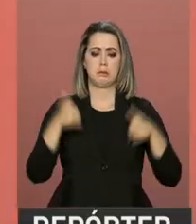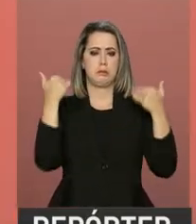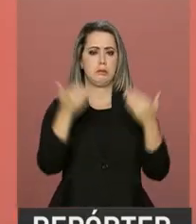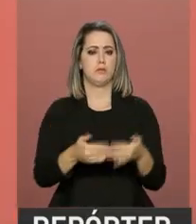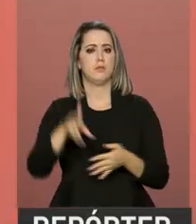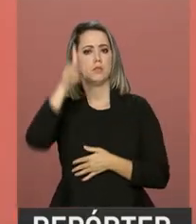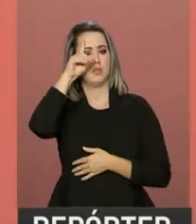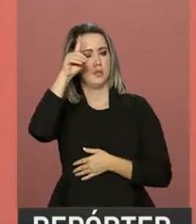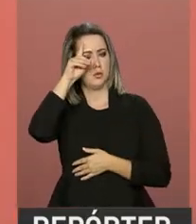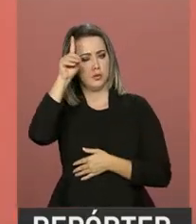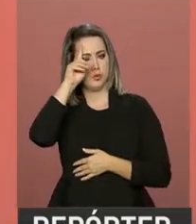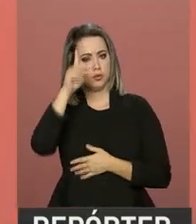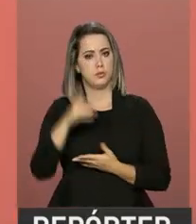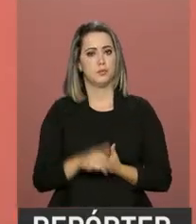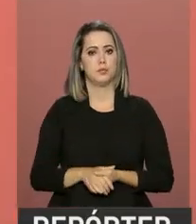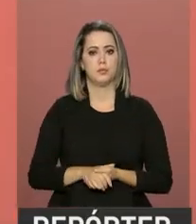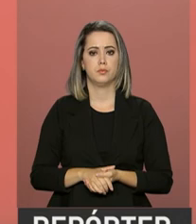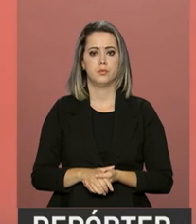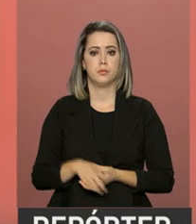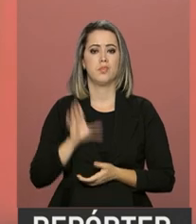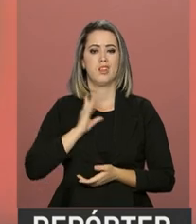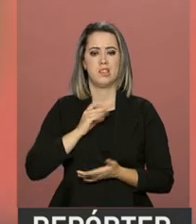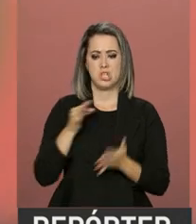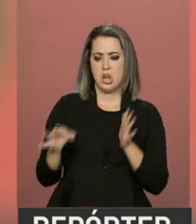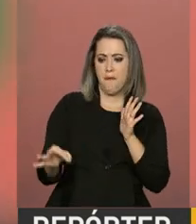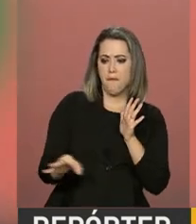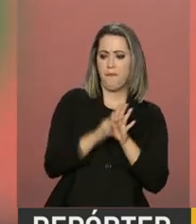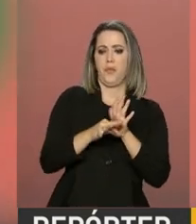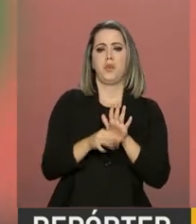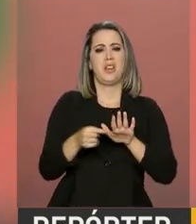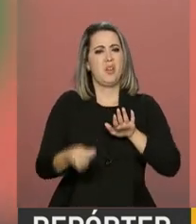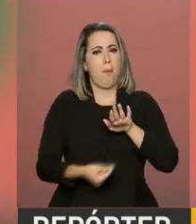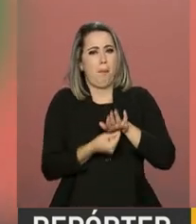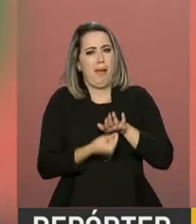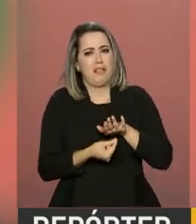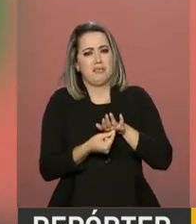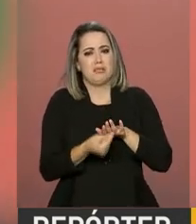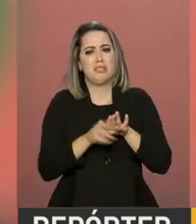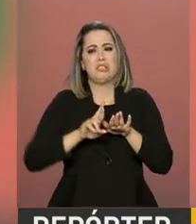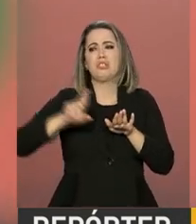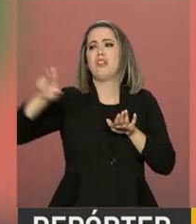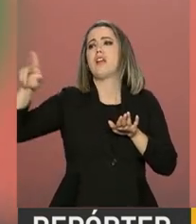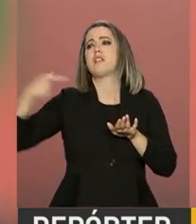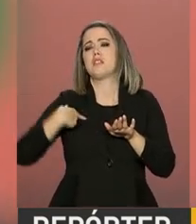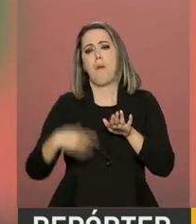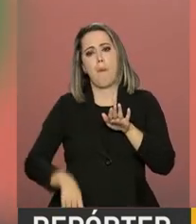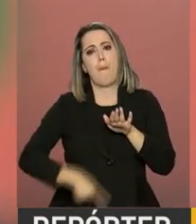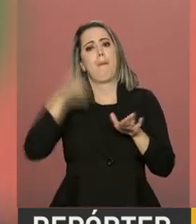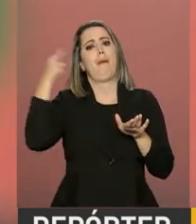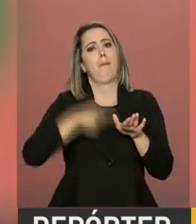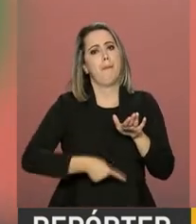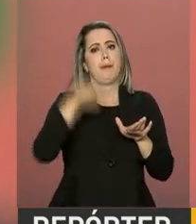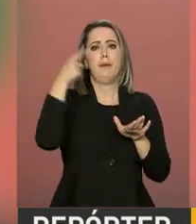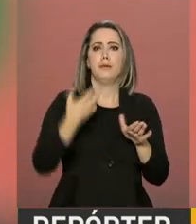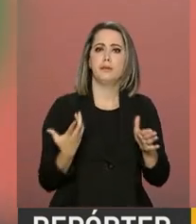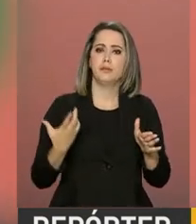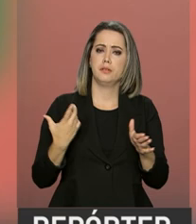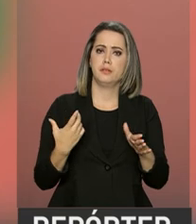no dia a dia do lixão. Eu já furei meu pé várias vezes, já levei vários cortes no caco de vidro.